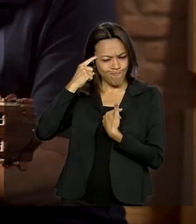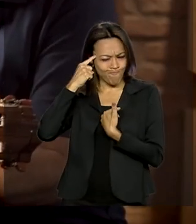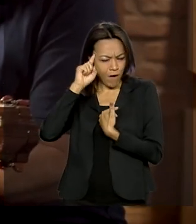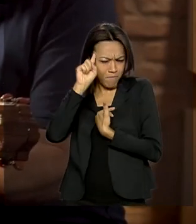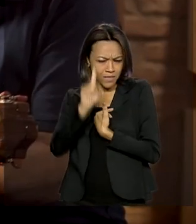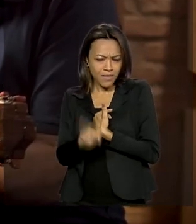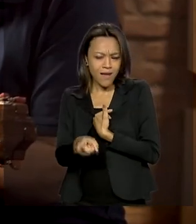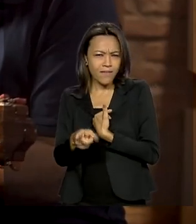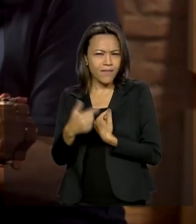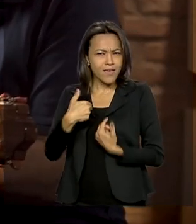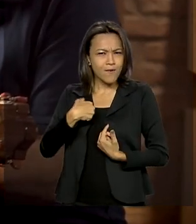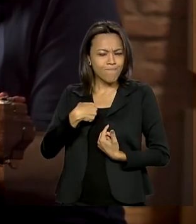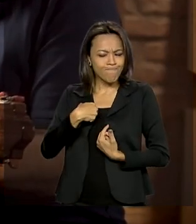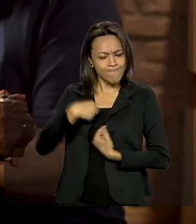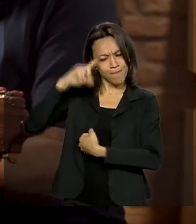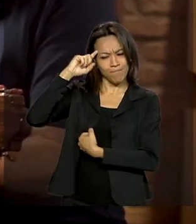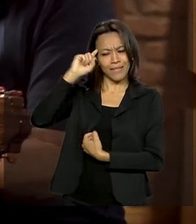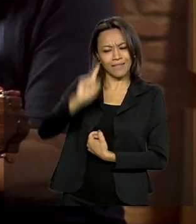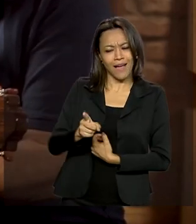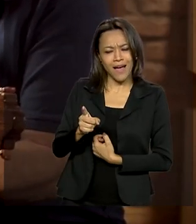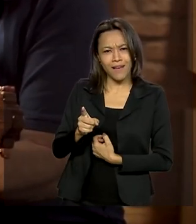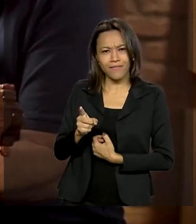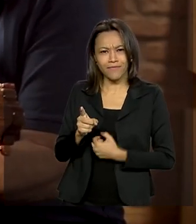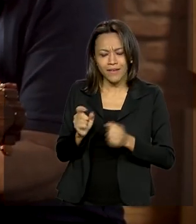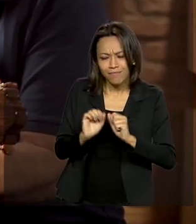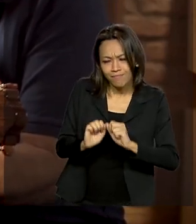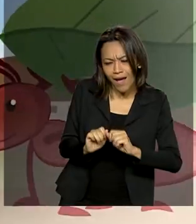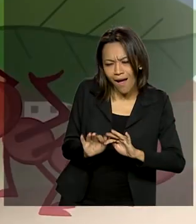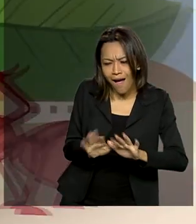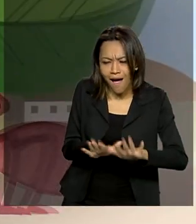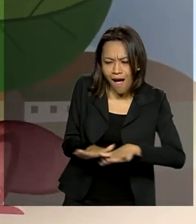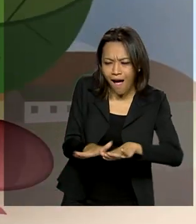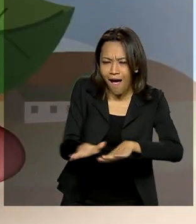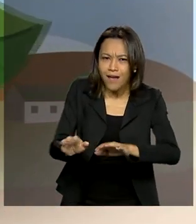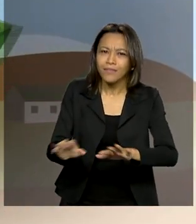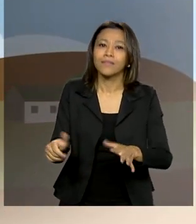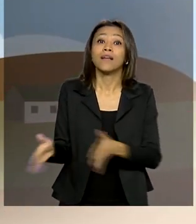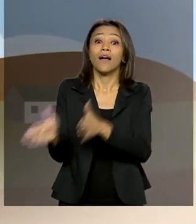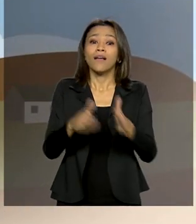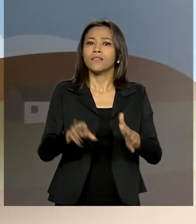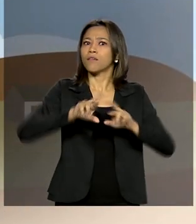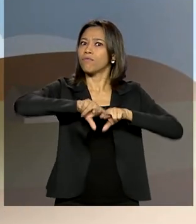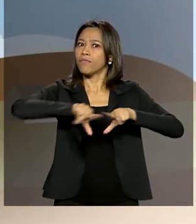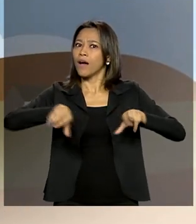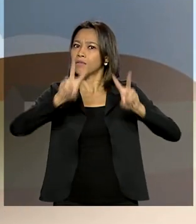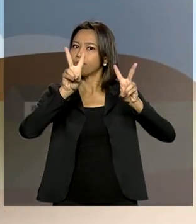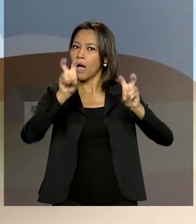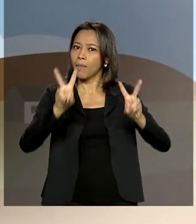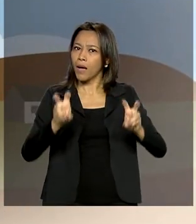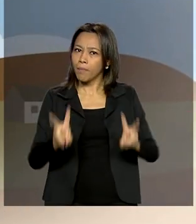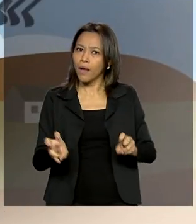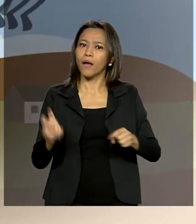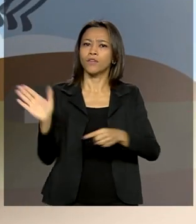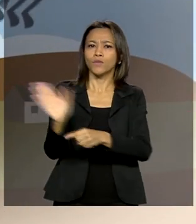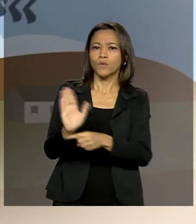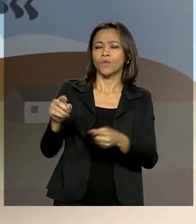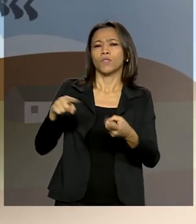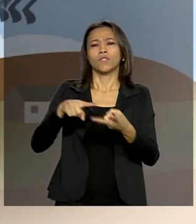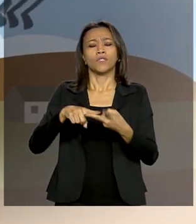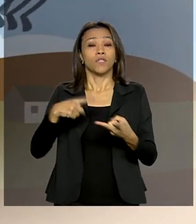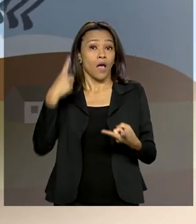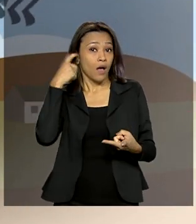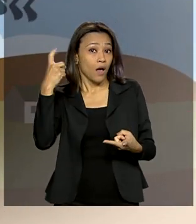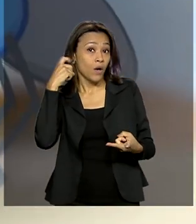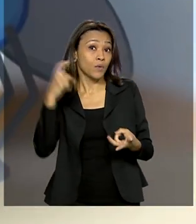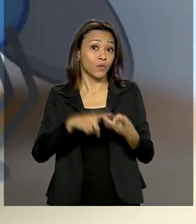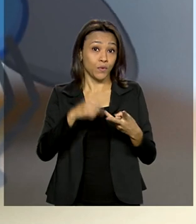mandava, eu mandava ladrilhar. São títulos em formato digital, de vídeo ou áudio,